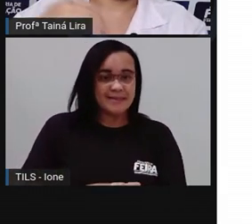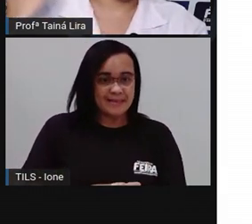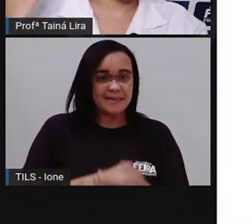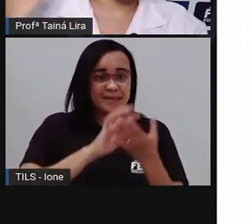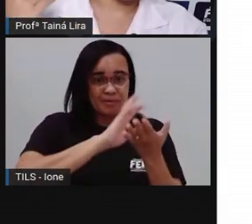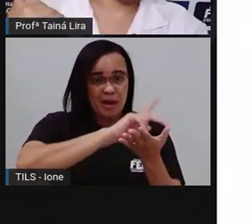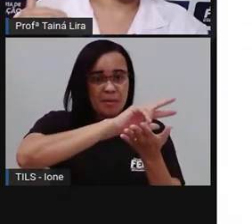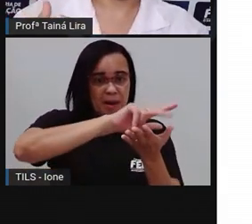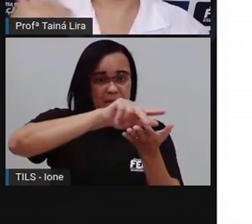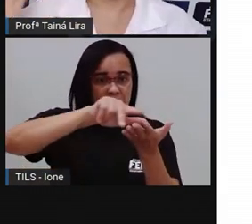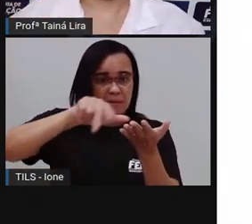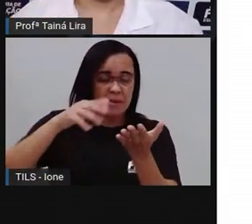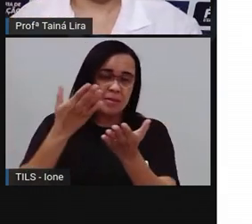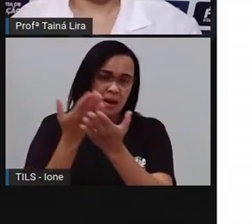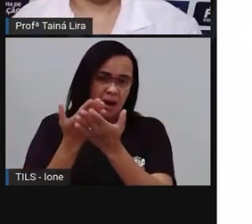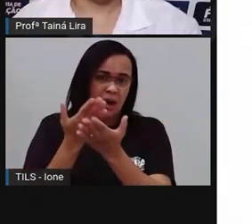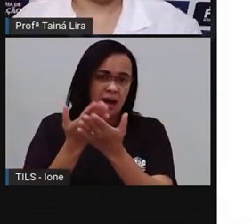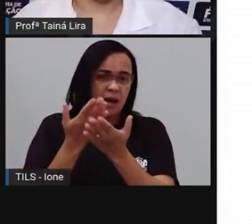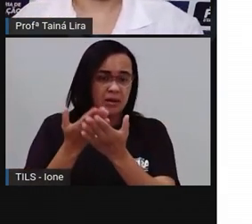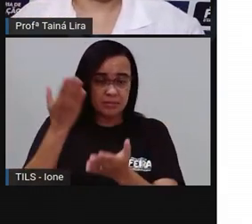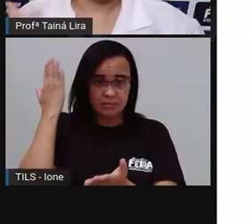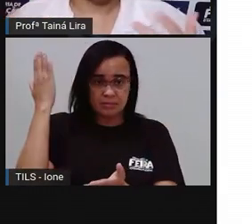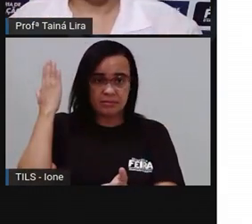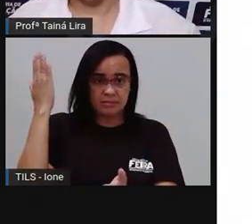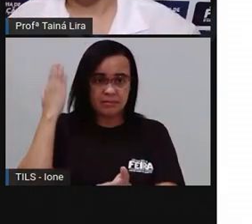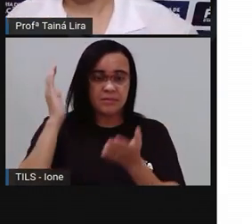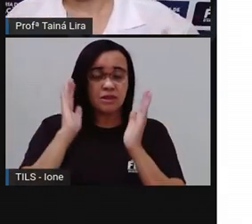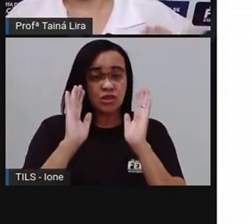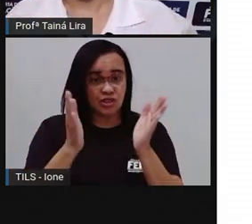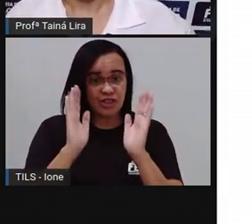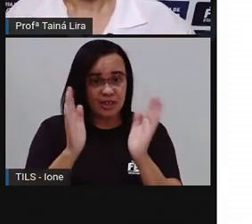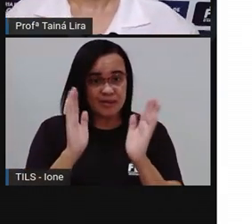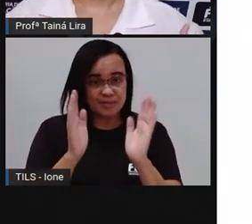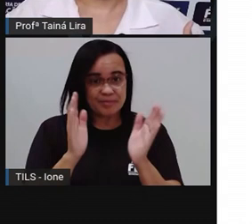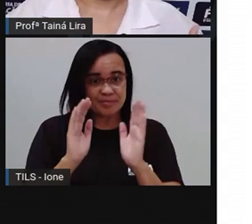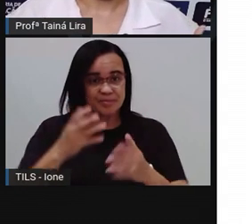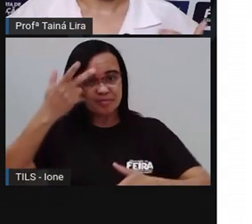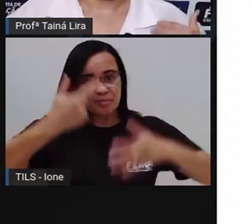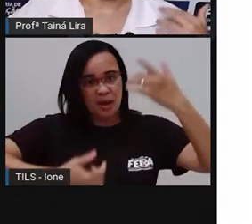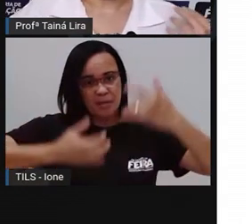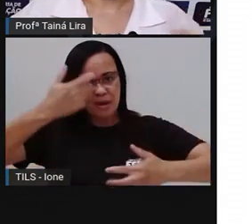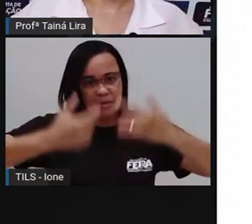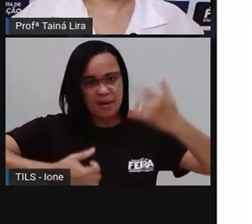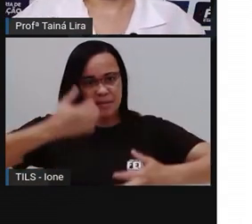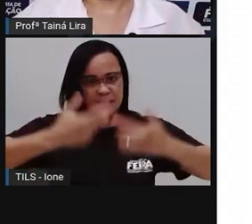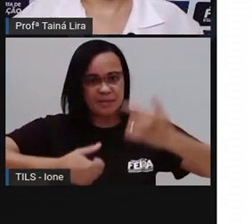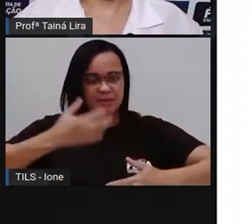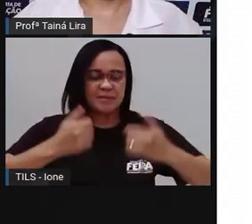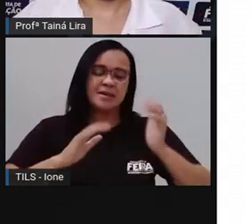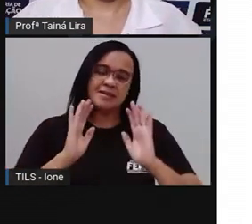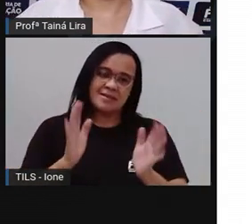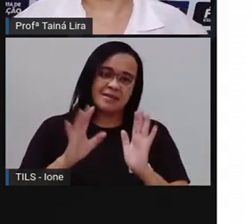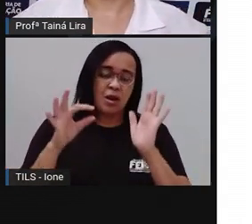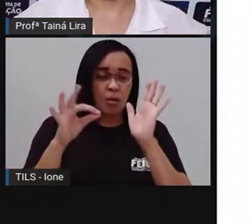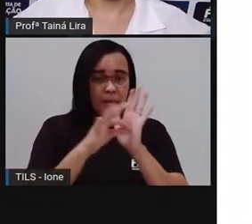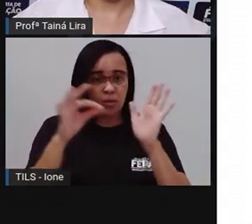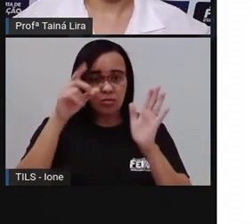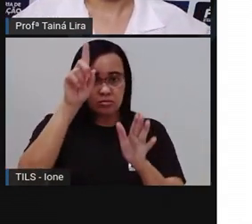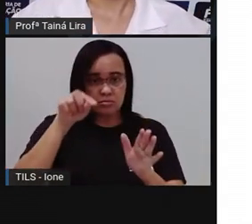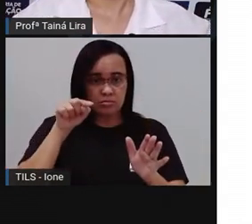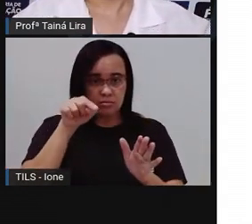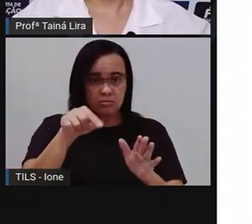em outras aulas, né? Em aulas anteriores aí de parlendas, tá? Que o ponto de exclamação serve